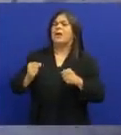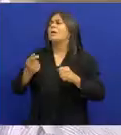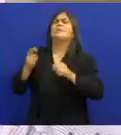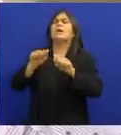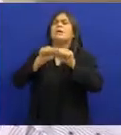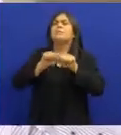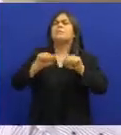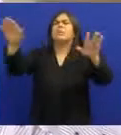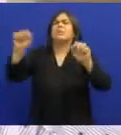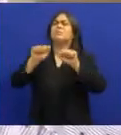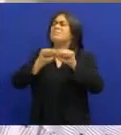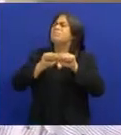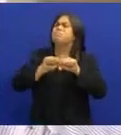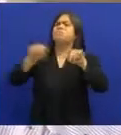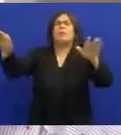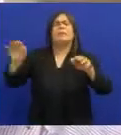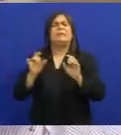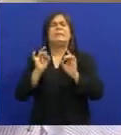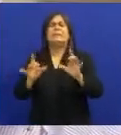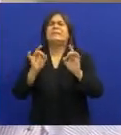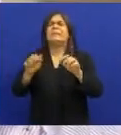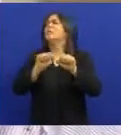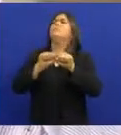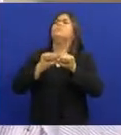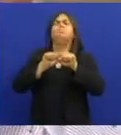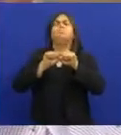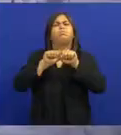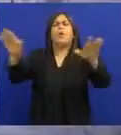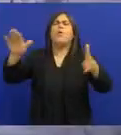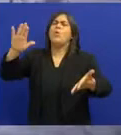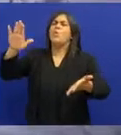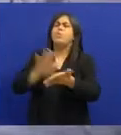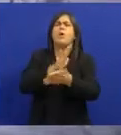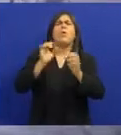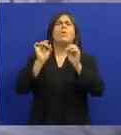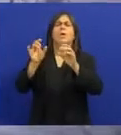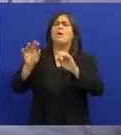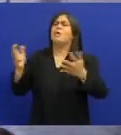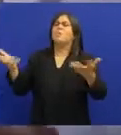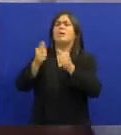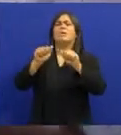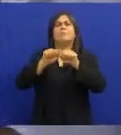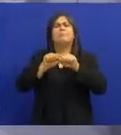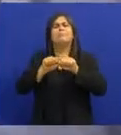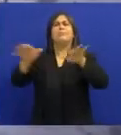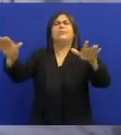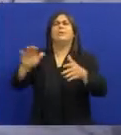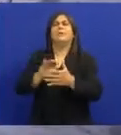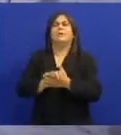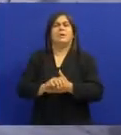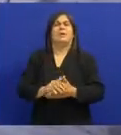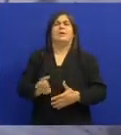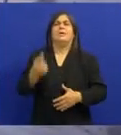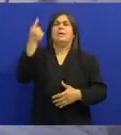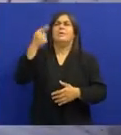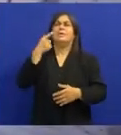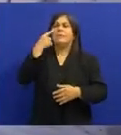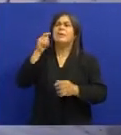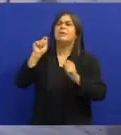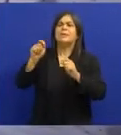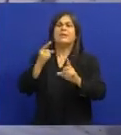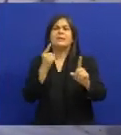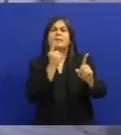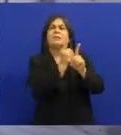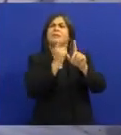Gonzaga Vendia como ninguém Era realmente um fenômeno de vendas Isso estava abalando o mercado Então alguém diz Rapaz,